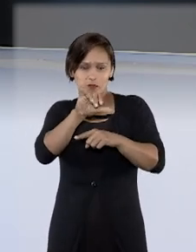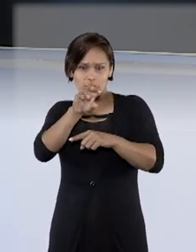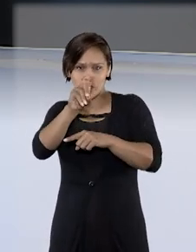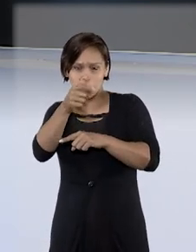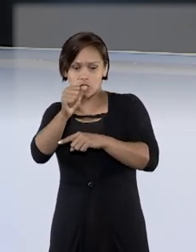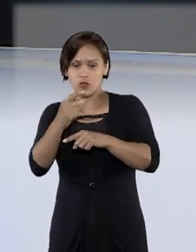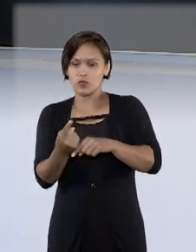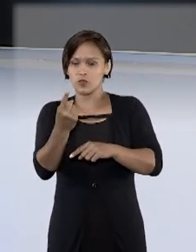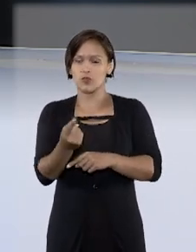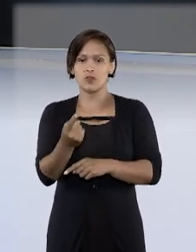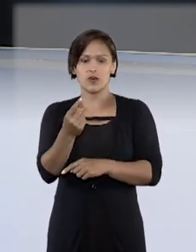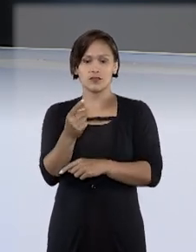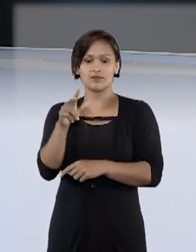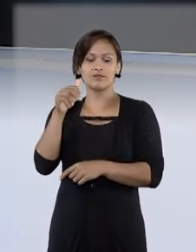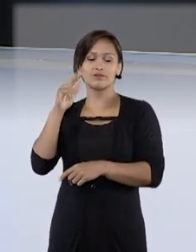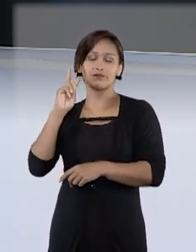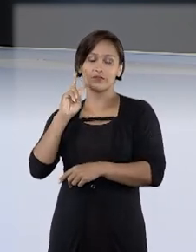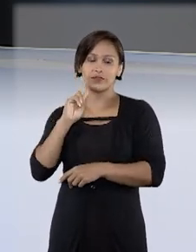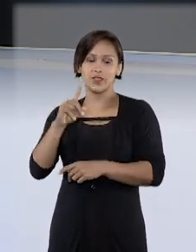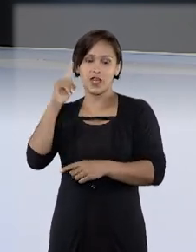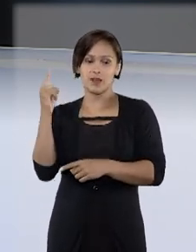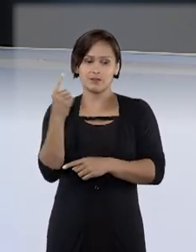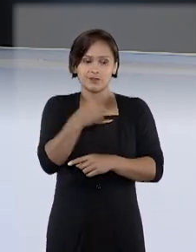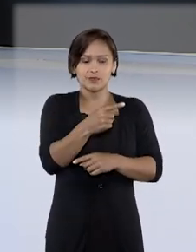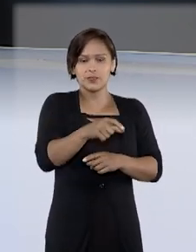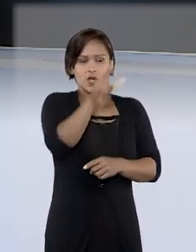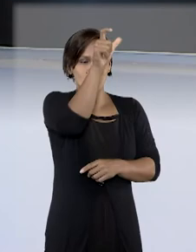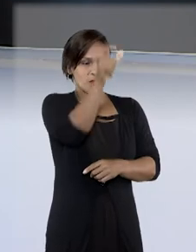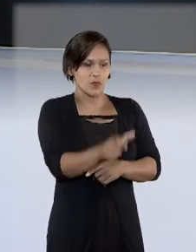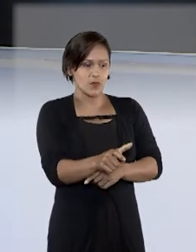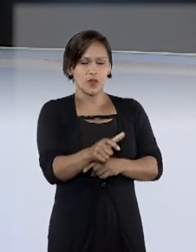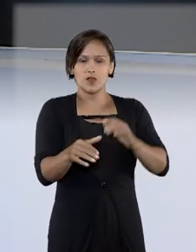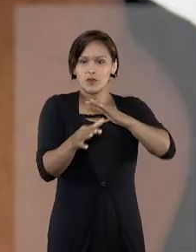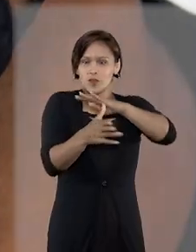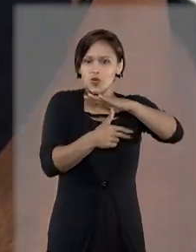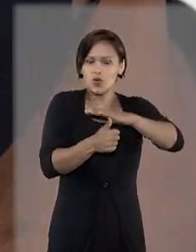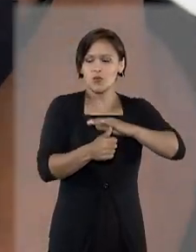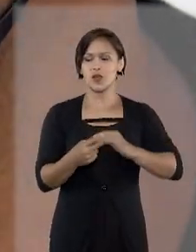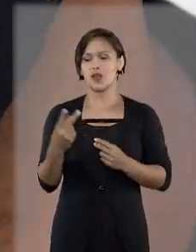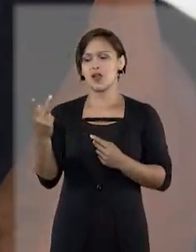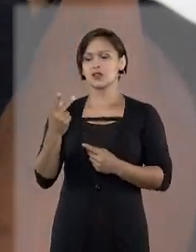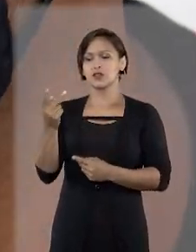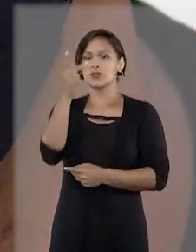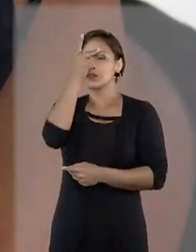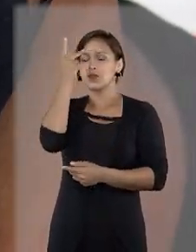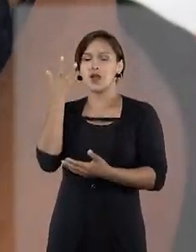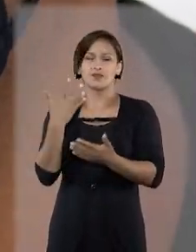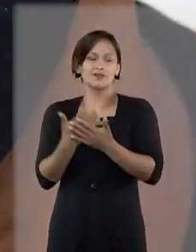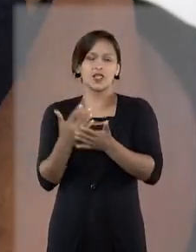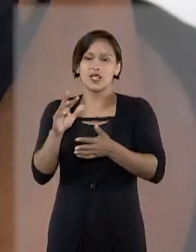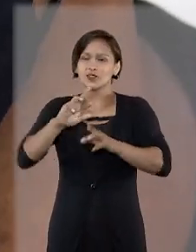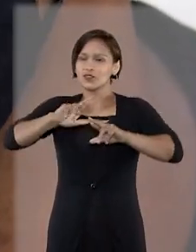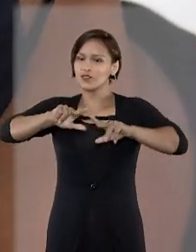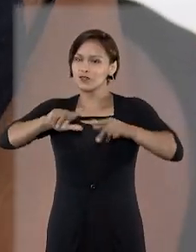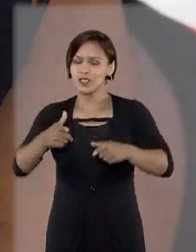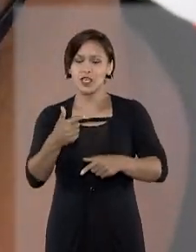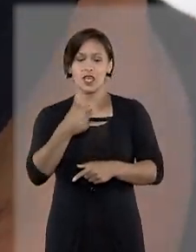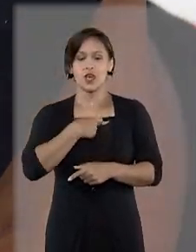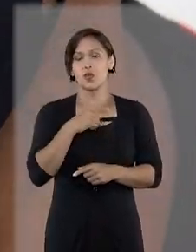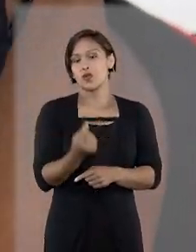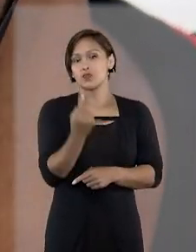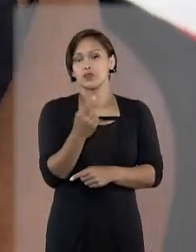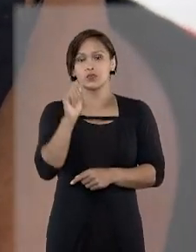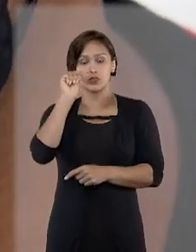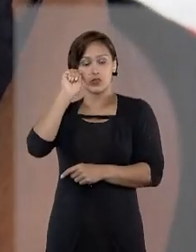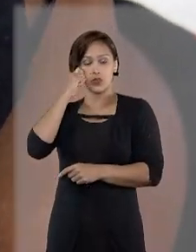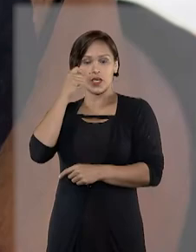uma das vítimas apontou o Lucas como o autor dos roubos. As outras duas pessoas colocaram, não tinha nada a comigo. Só eu